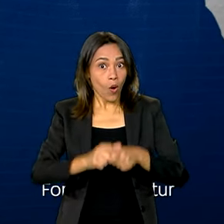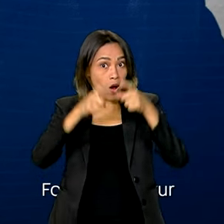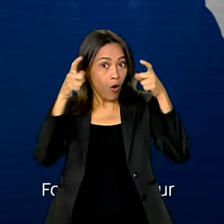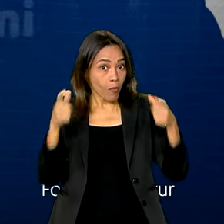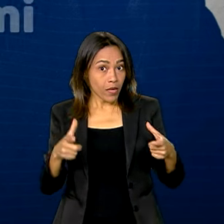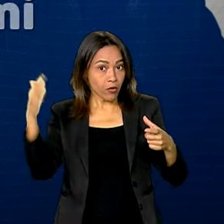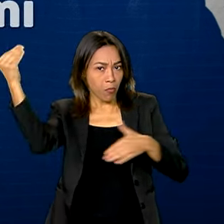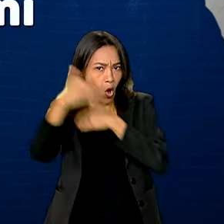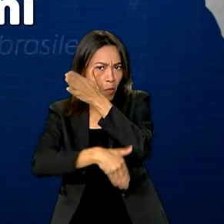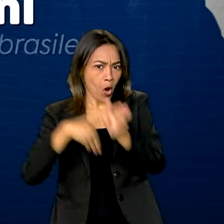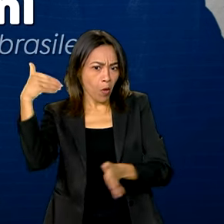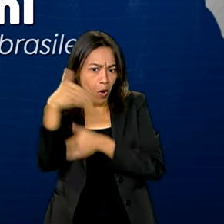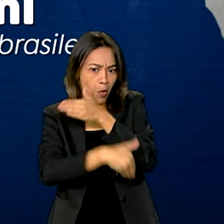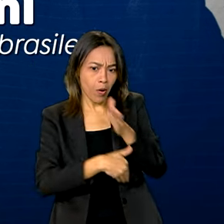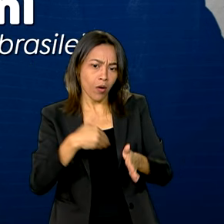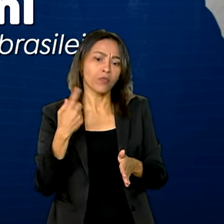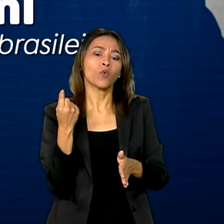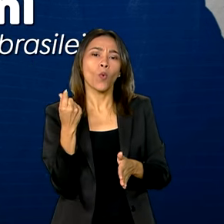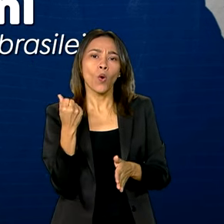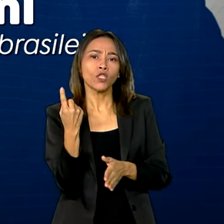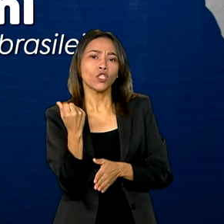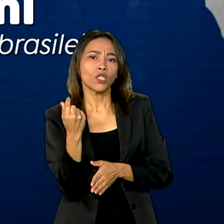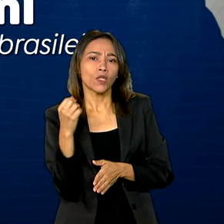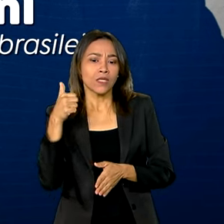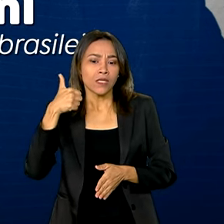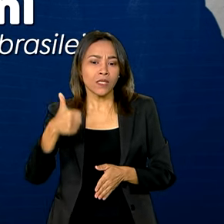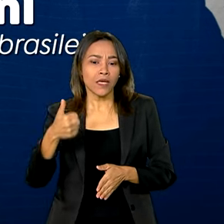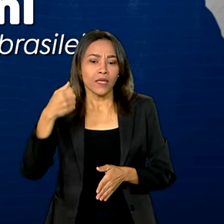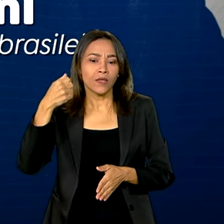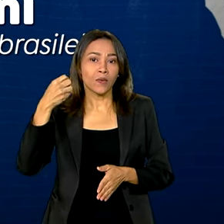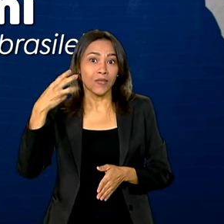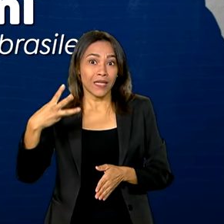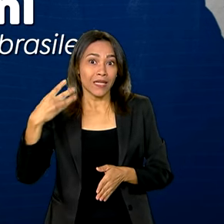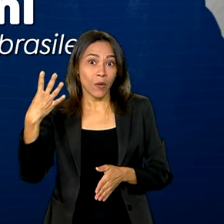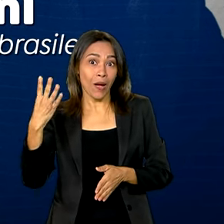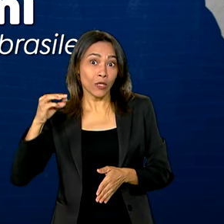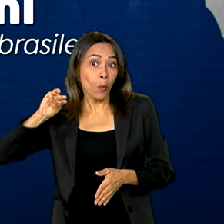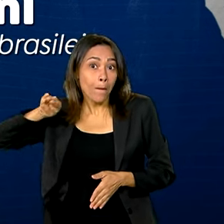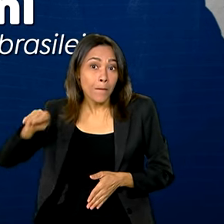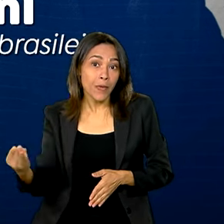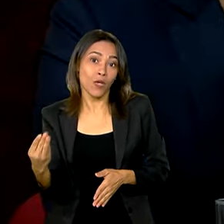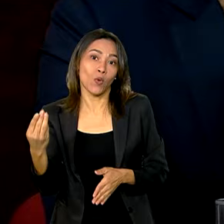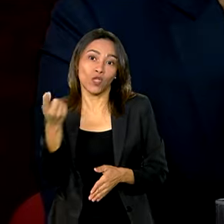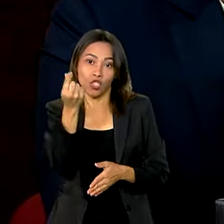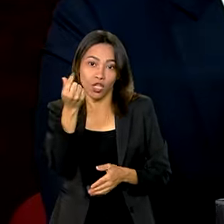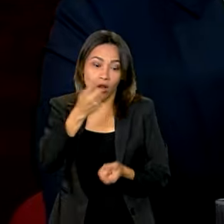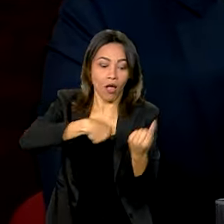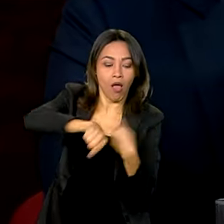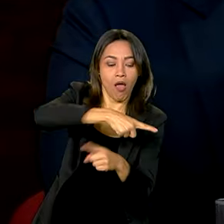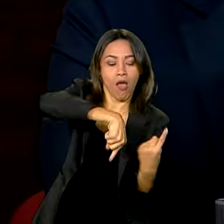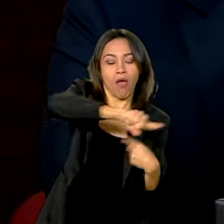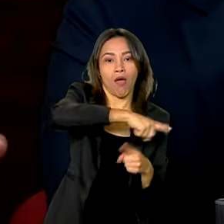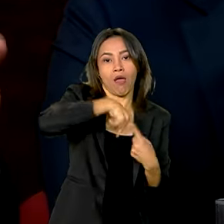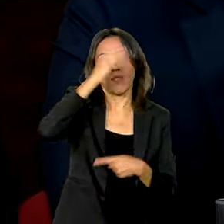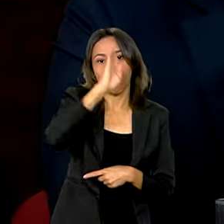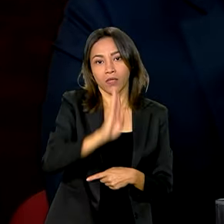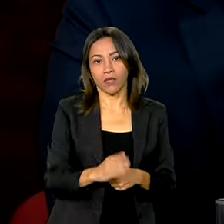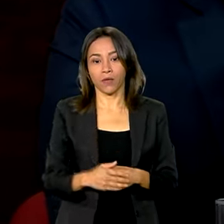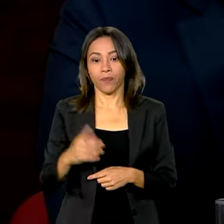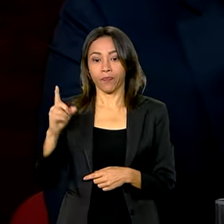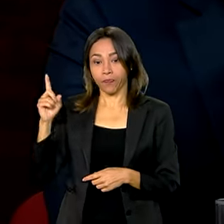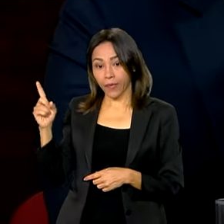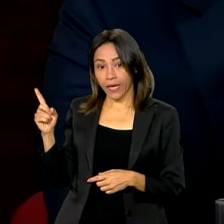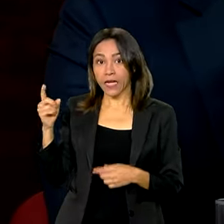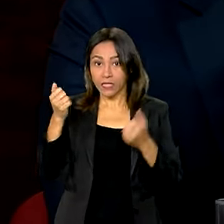número de visitantes injete cerca de 134 milhões na economia brasileira. A gente já percebe que os próprios